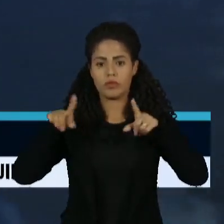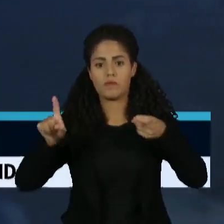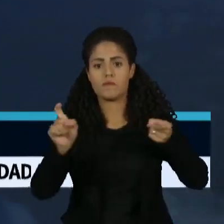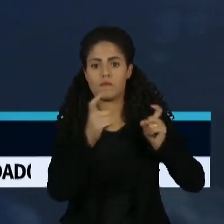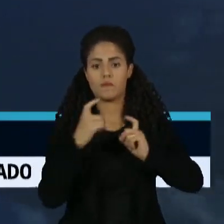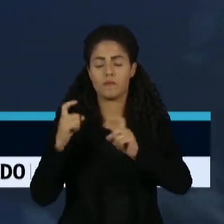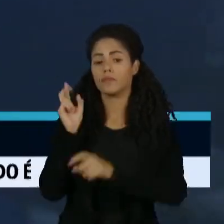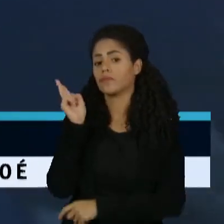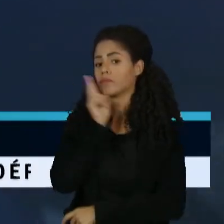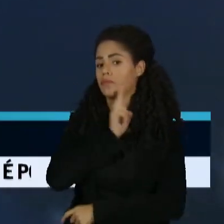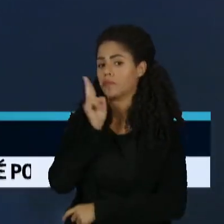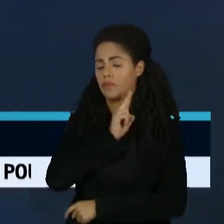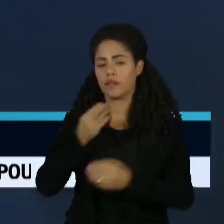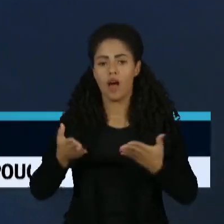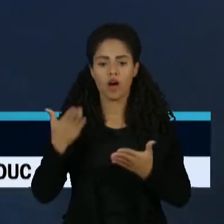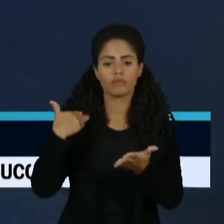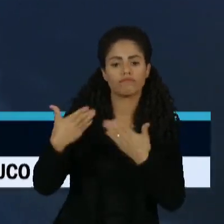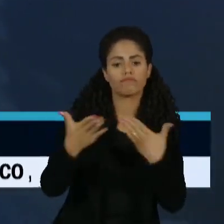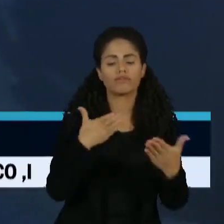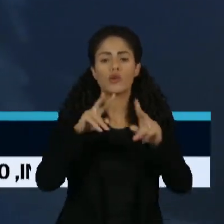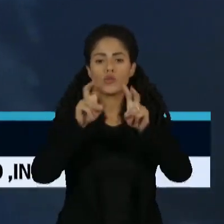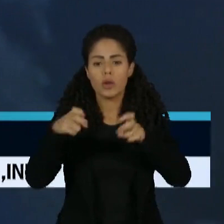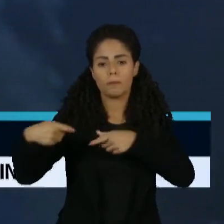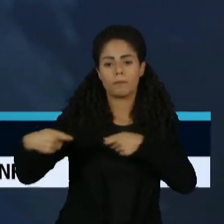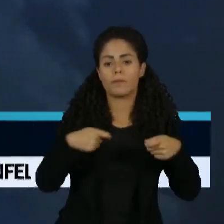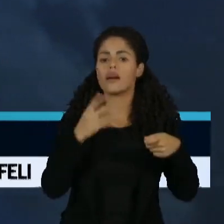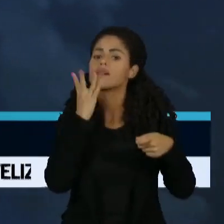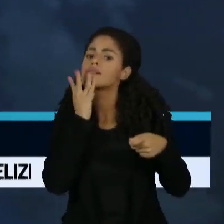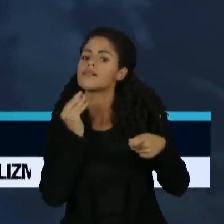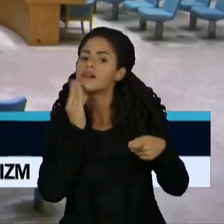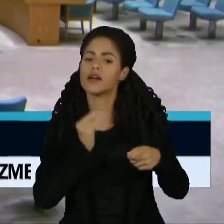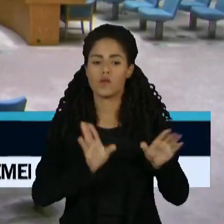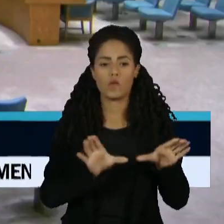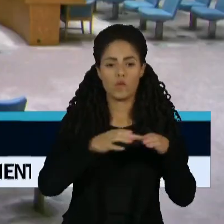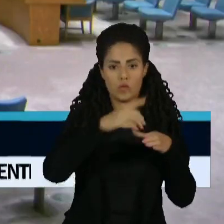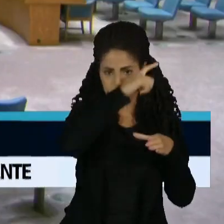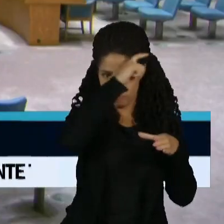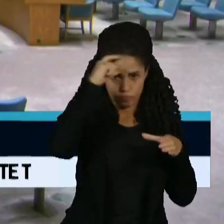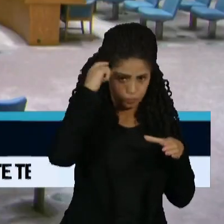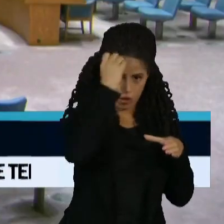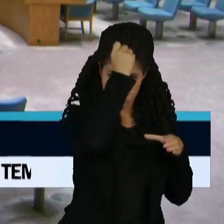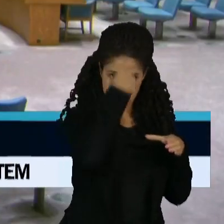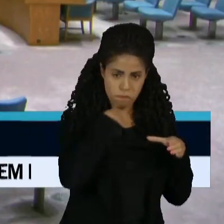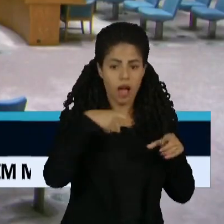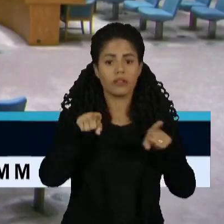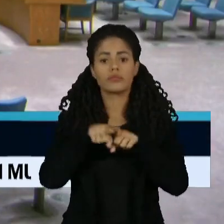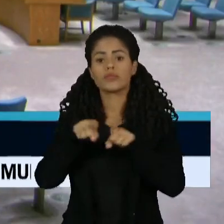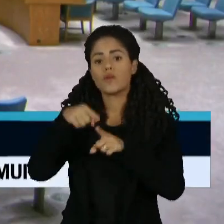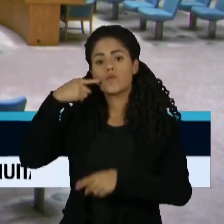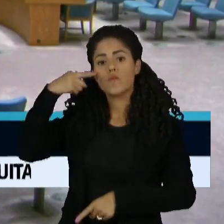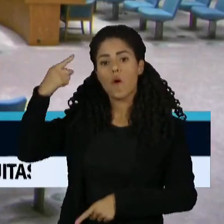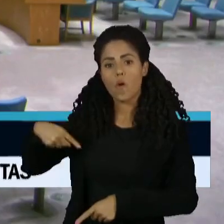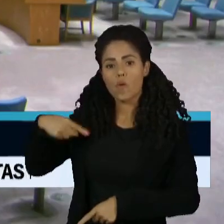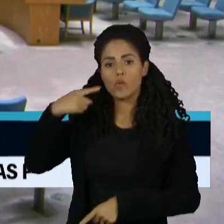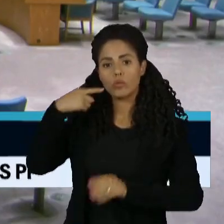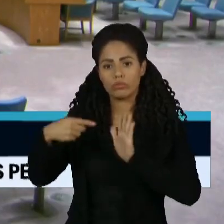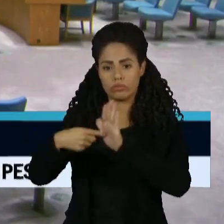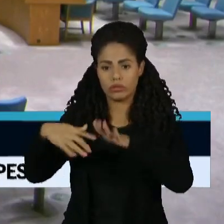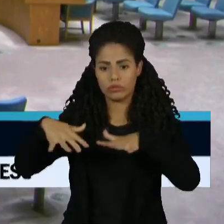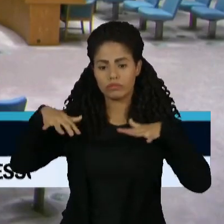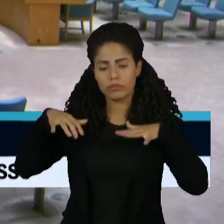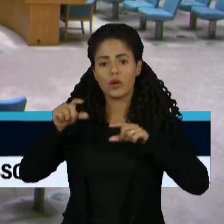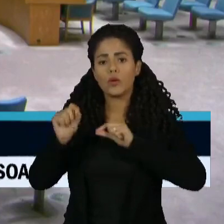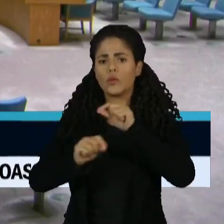sessão de emergência para debater o conflito entre Israel e Hamas. A resolução russa acabou rejeitada pelo plenário.